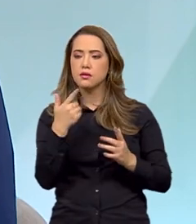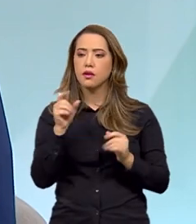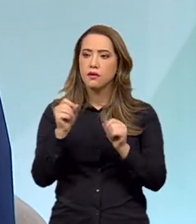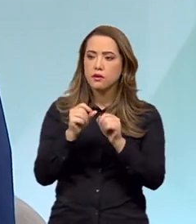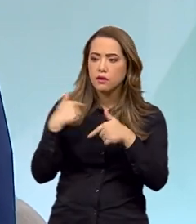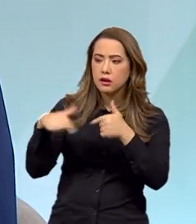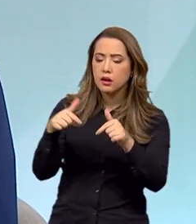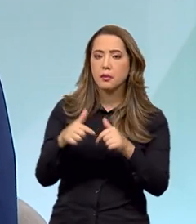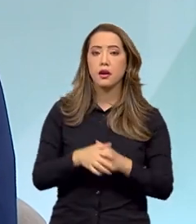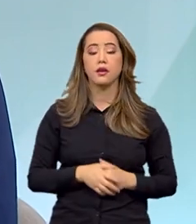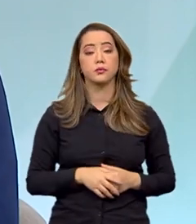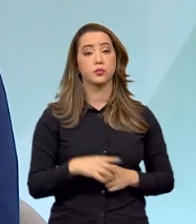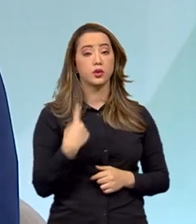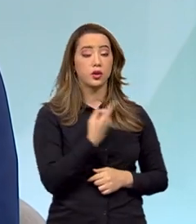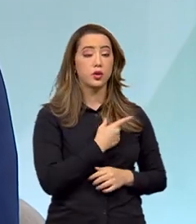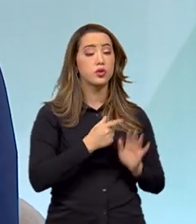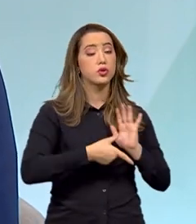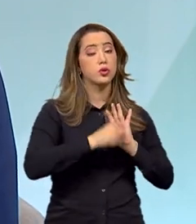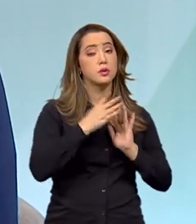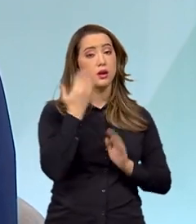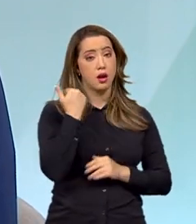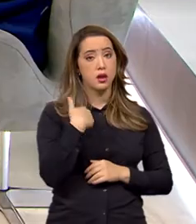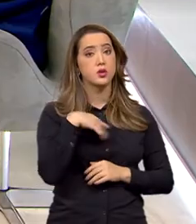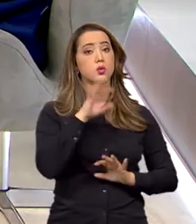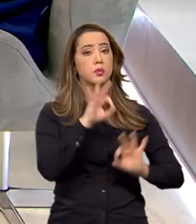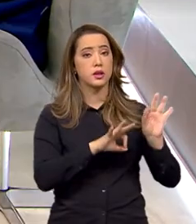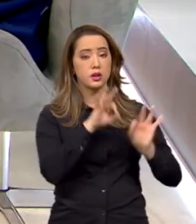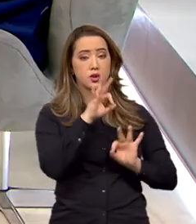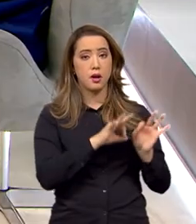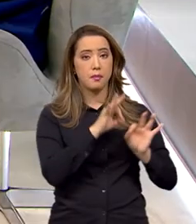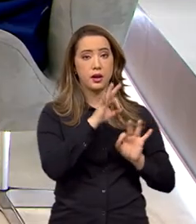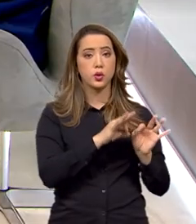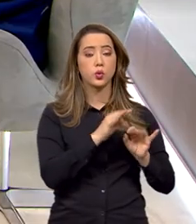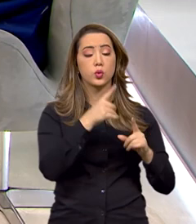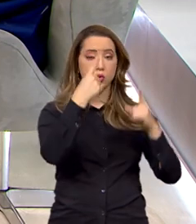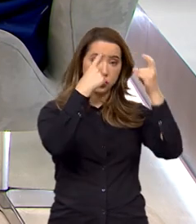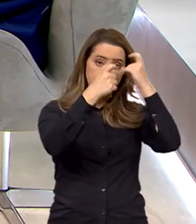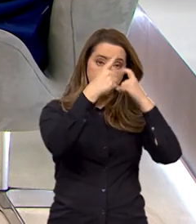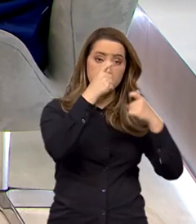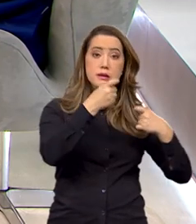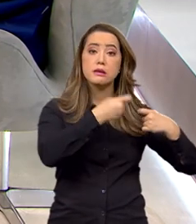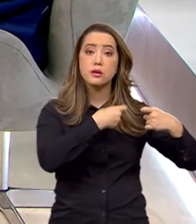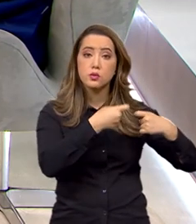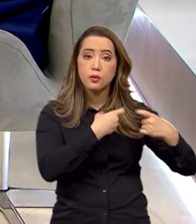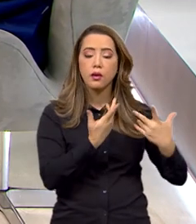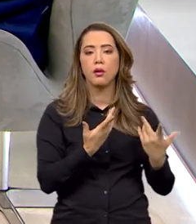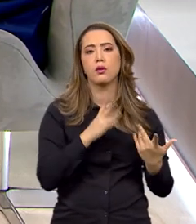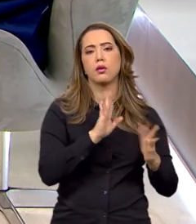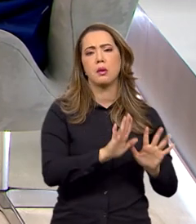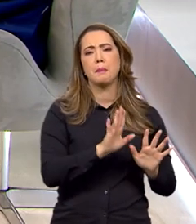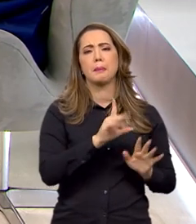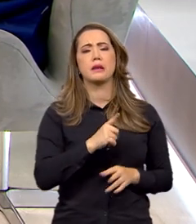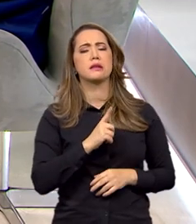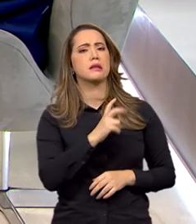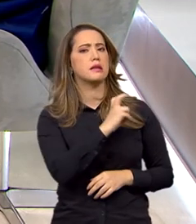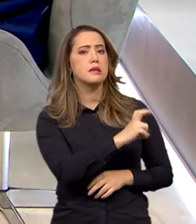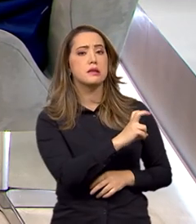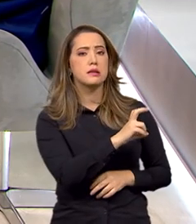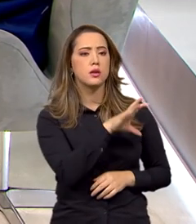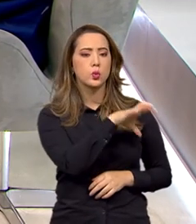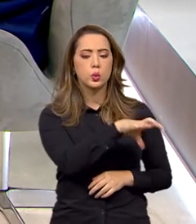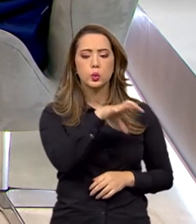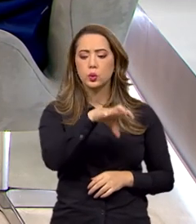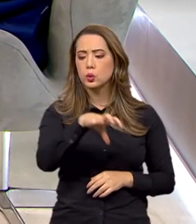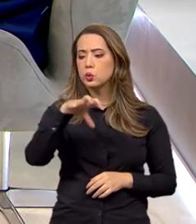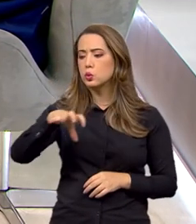de enfrentamento à violência sexual. Mas pela própria legislação, nós temos pelo menos cinco tipos de